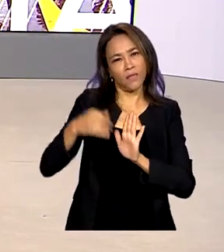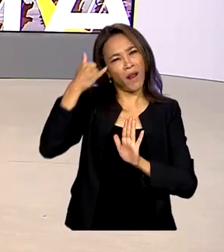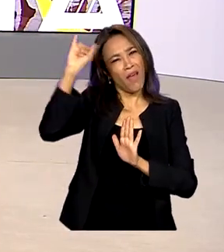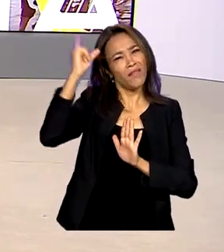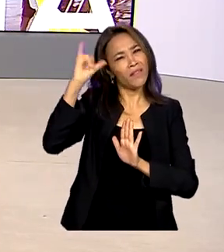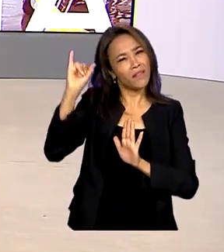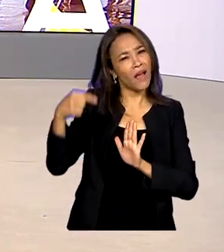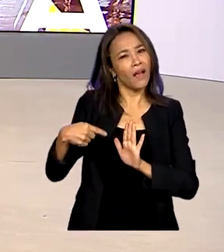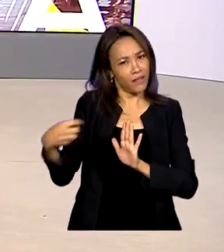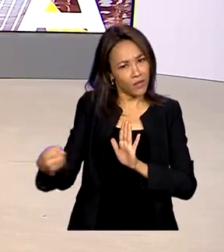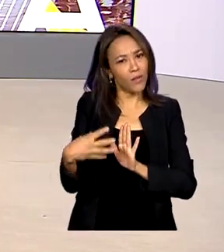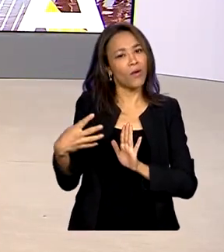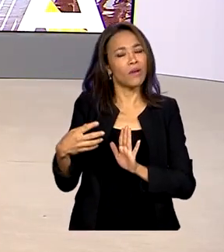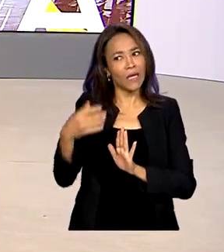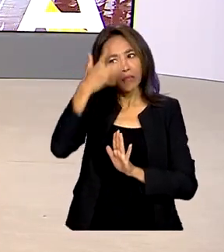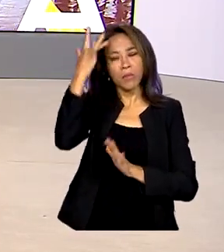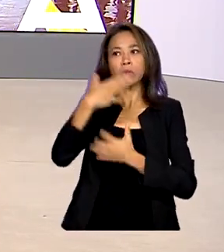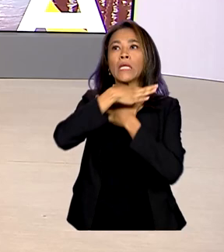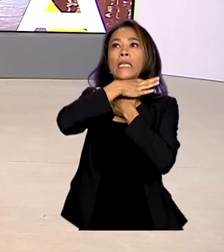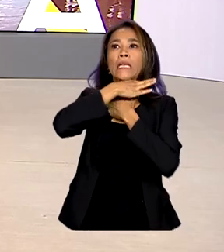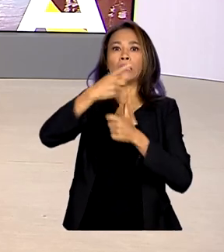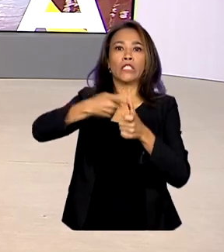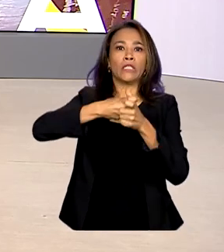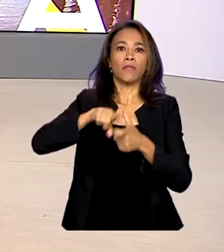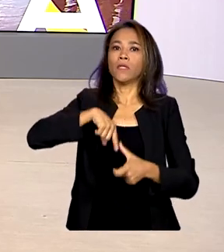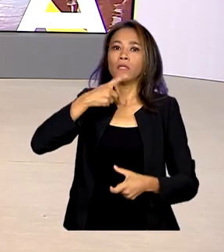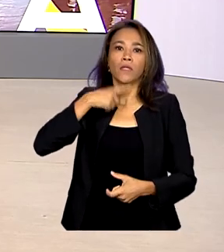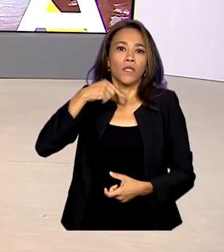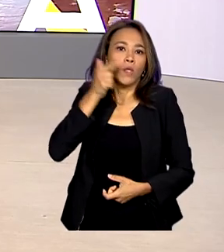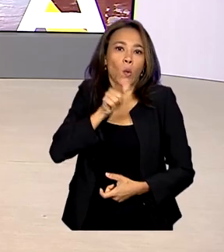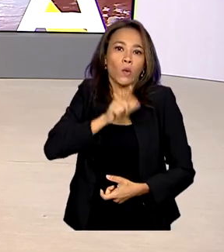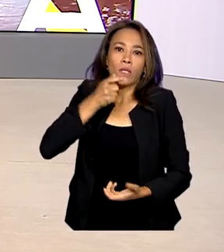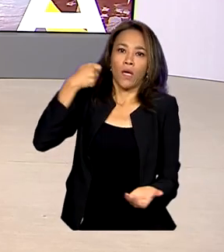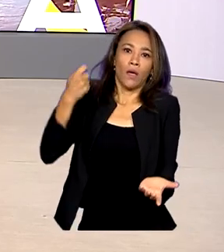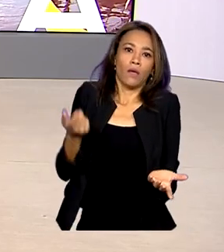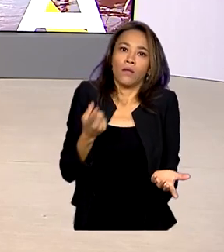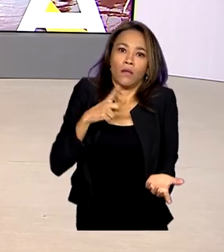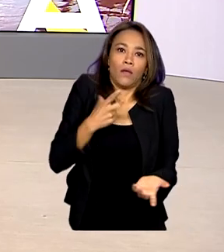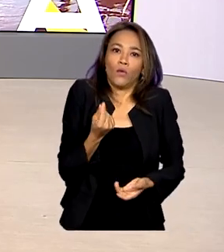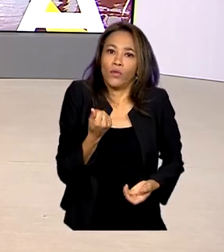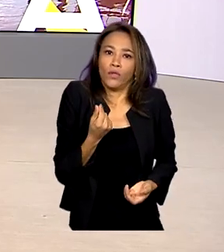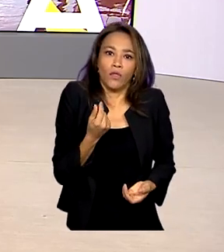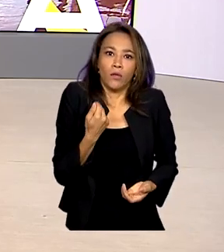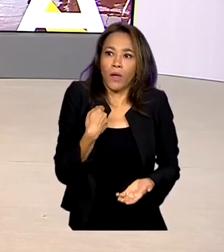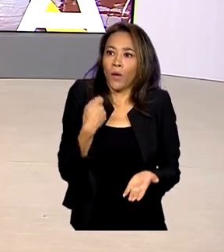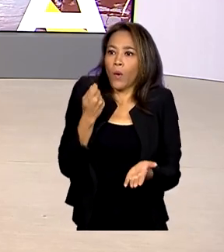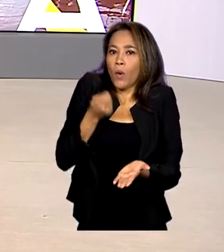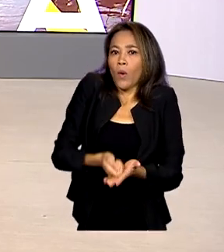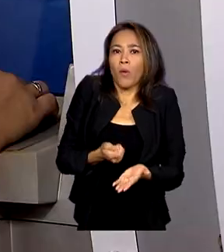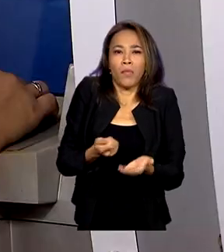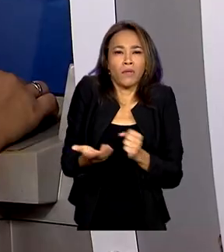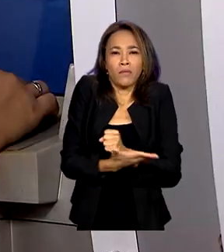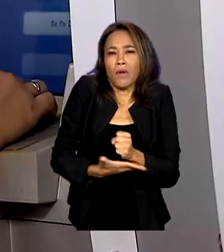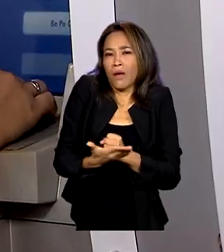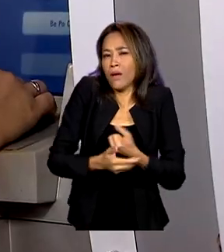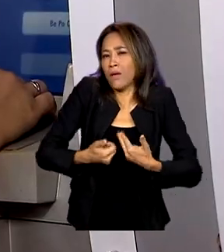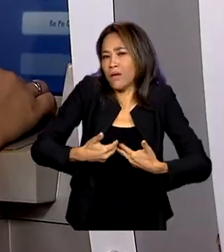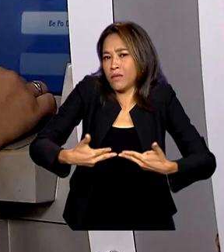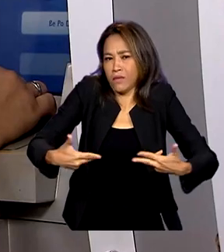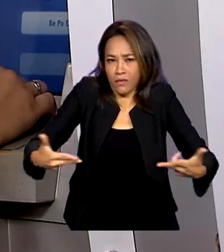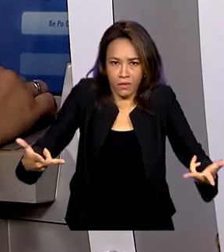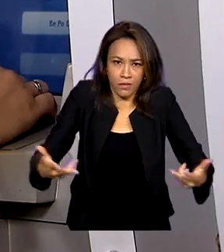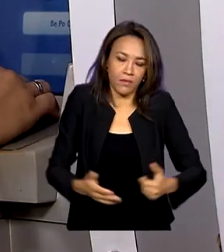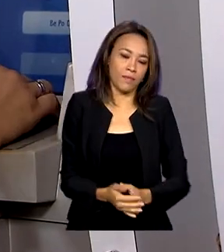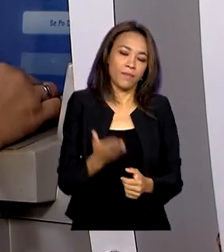pessoas se endividem e não consigam garantir renda para necessidades básicas. A